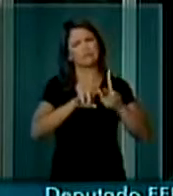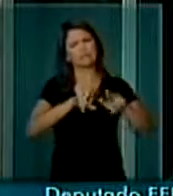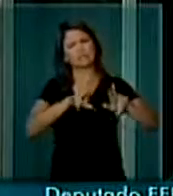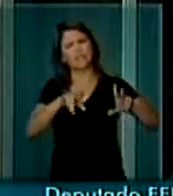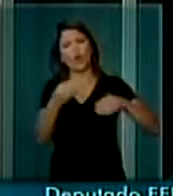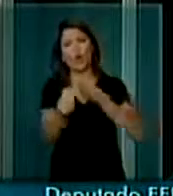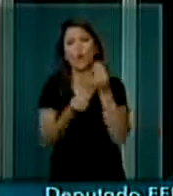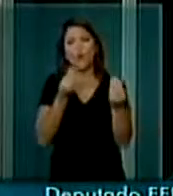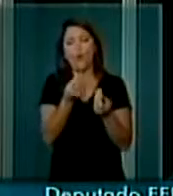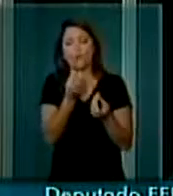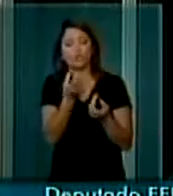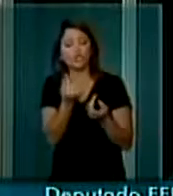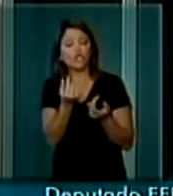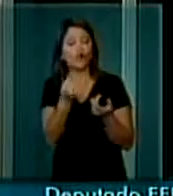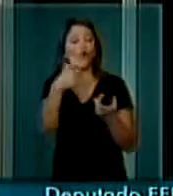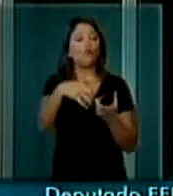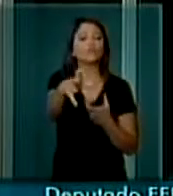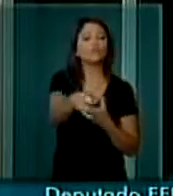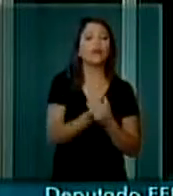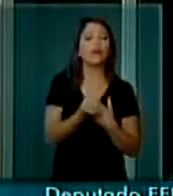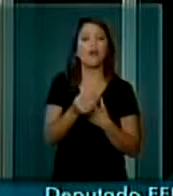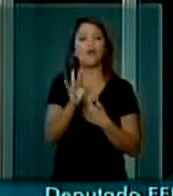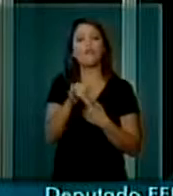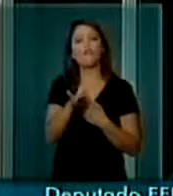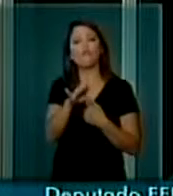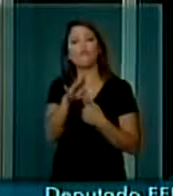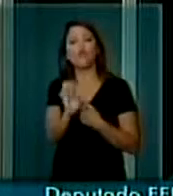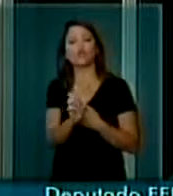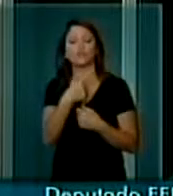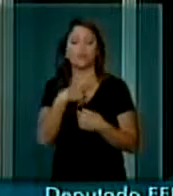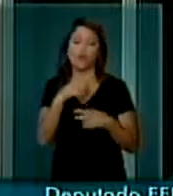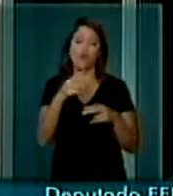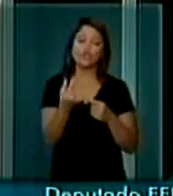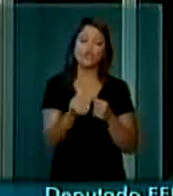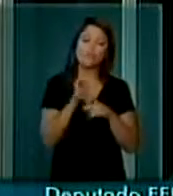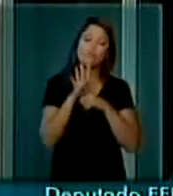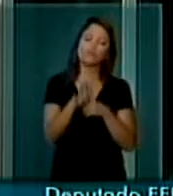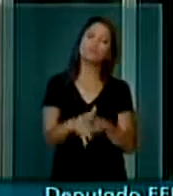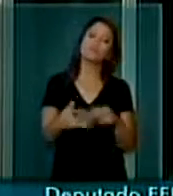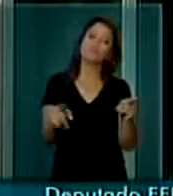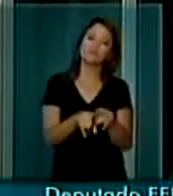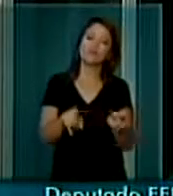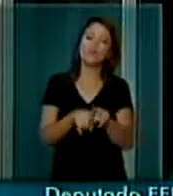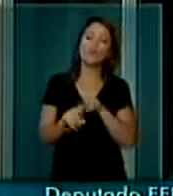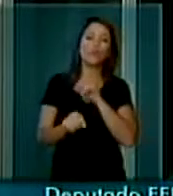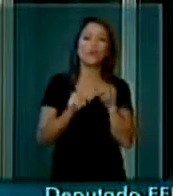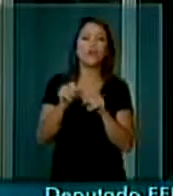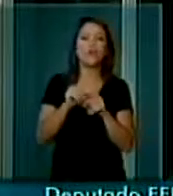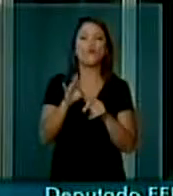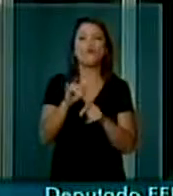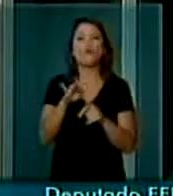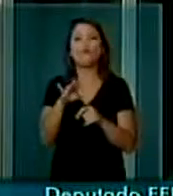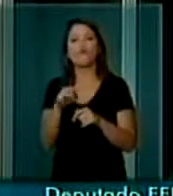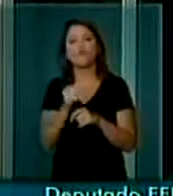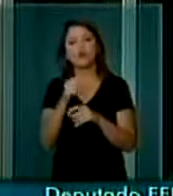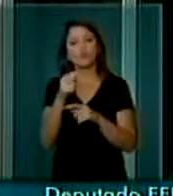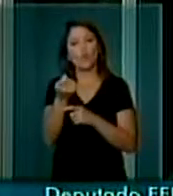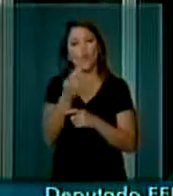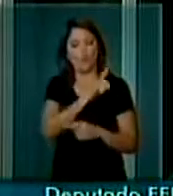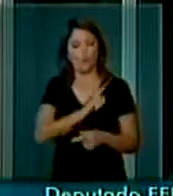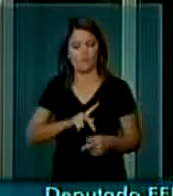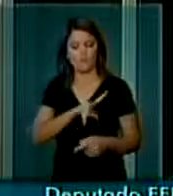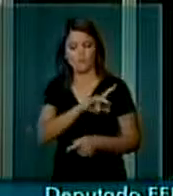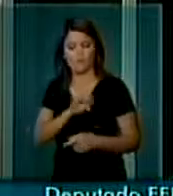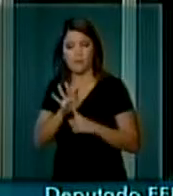fontes para este eventual aumento. Apontamos, inclusive, o fato que o governo anuncia que vai